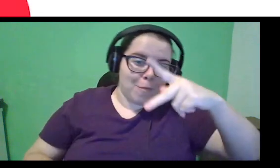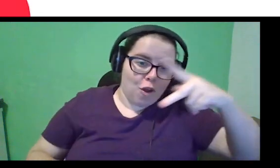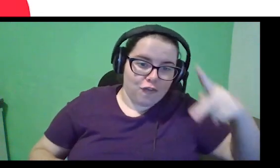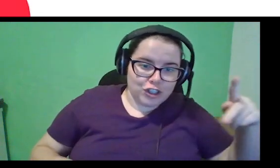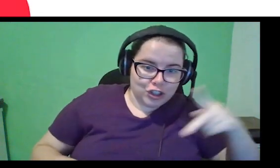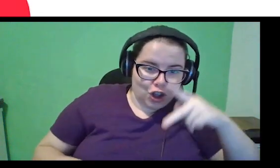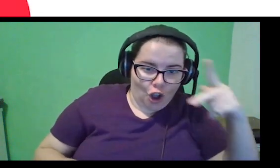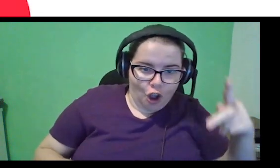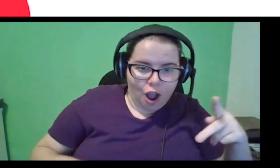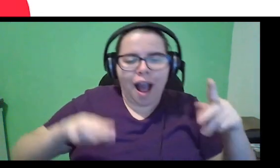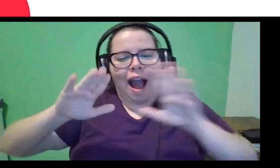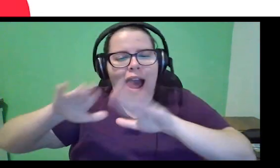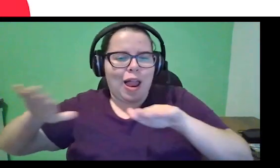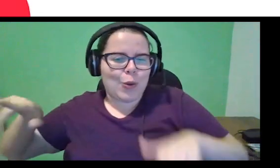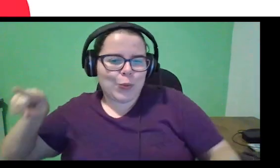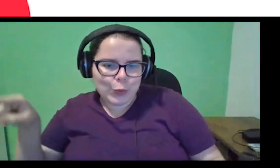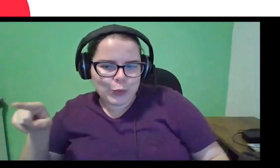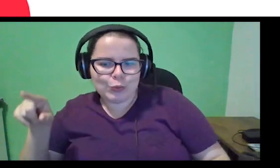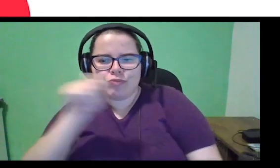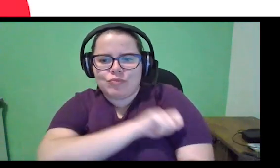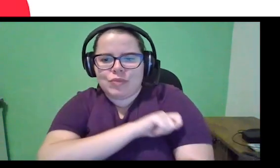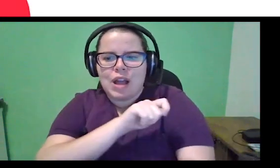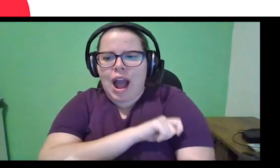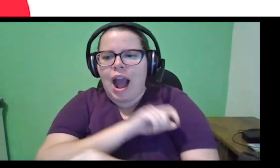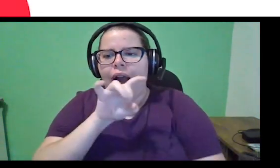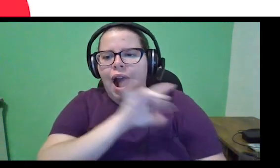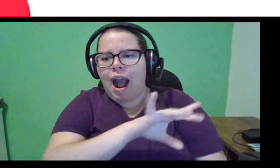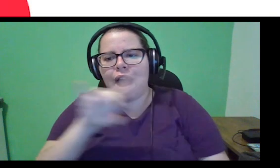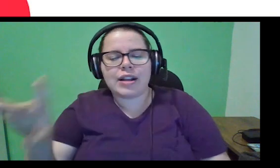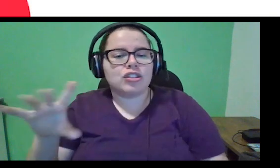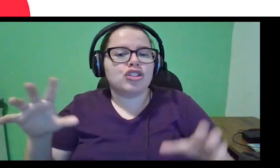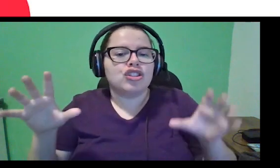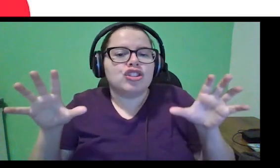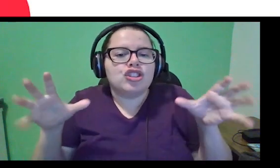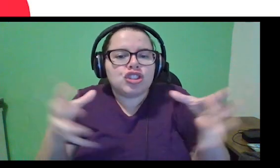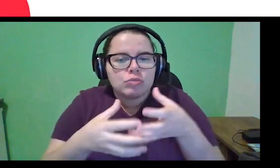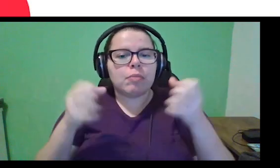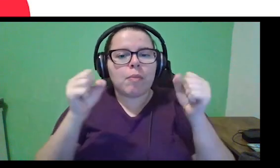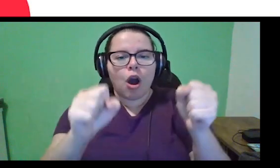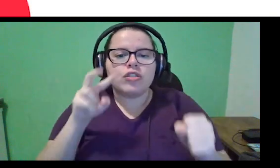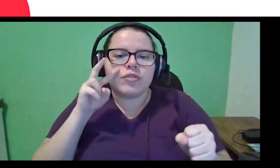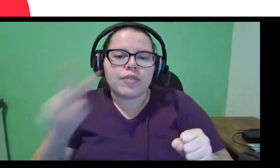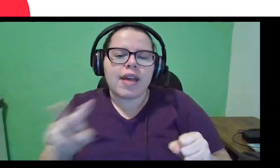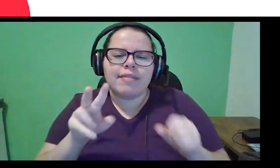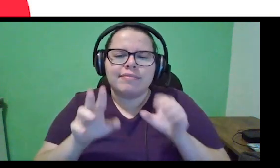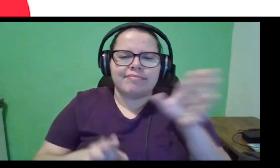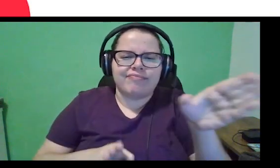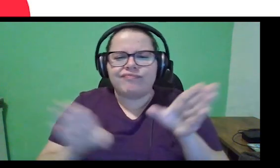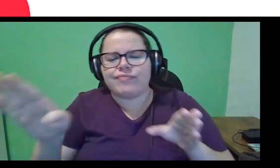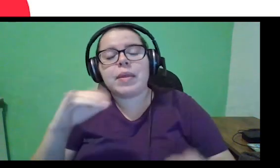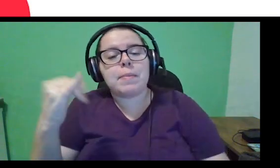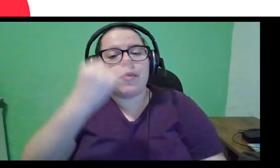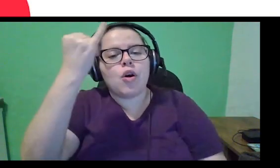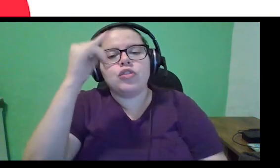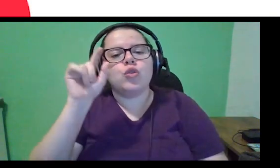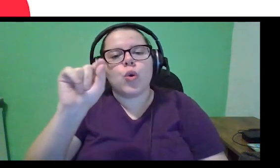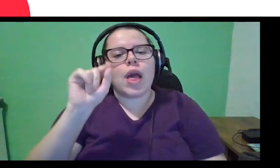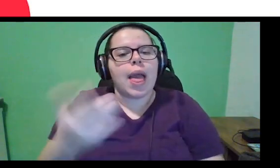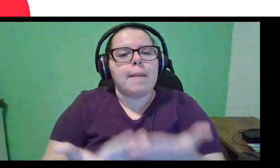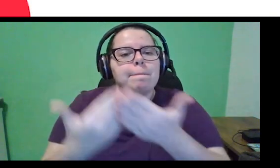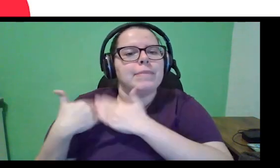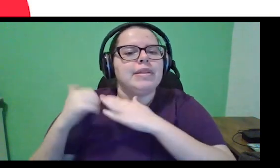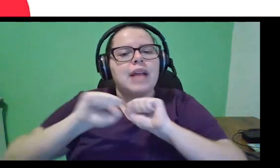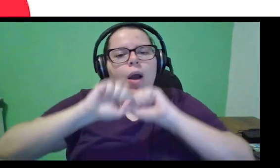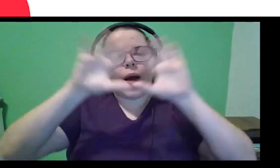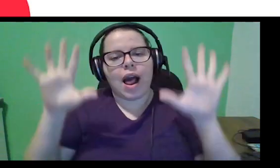e alunos, então, cada time poderia olhar para uma das visões, por exemplo, enfim, o importante é a missão ser